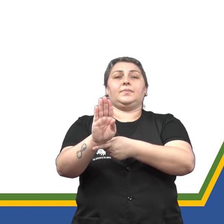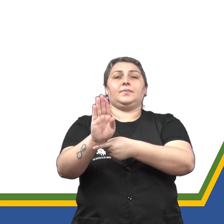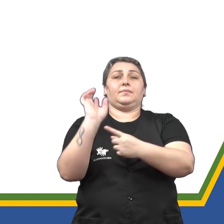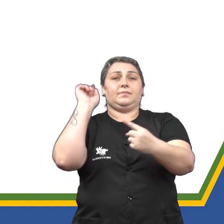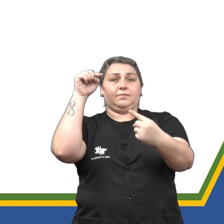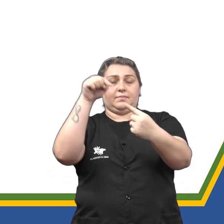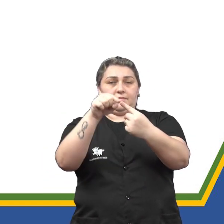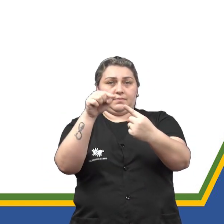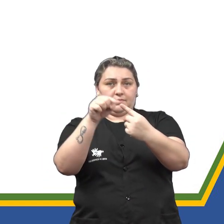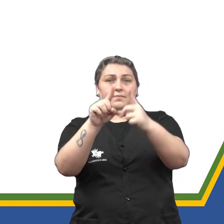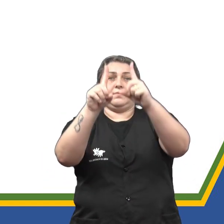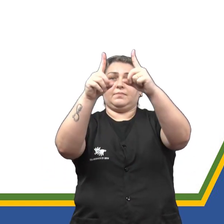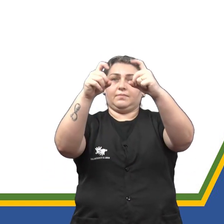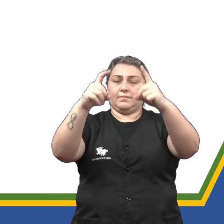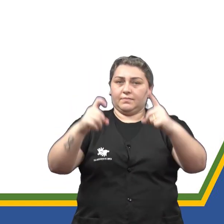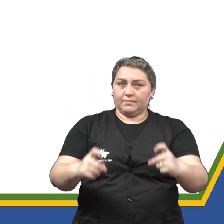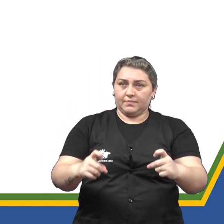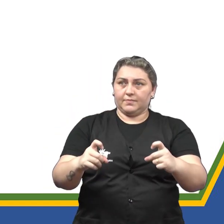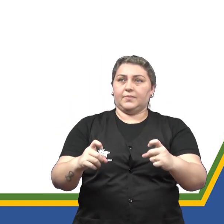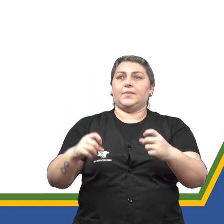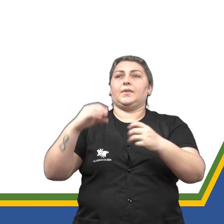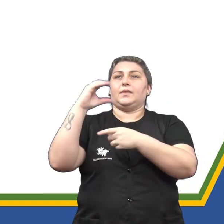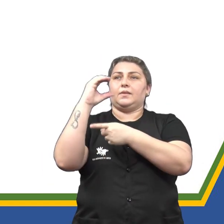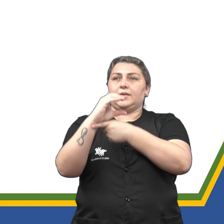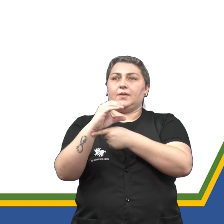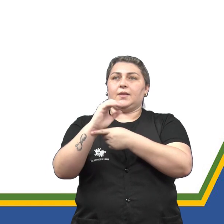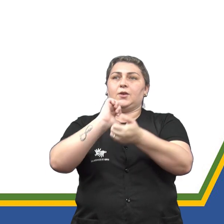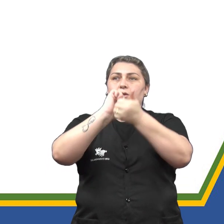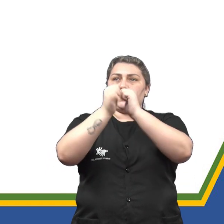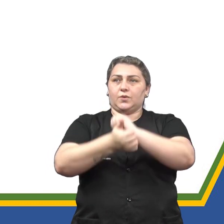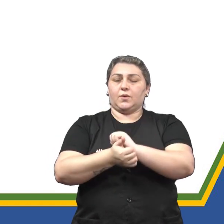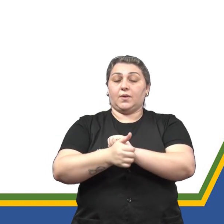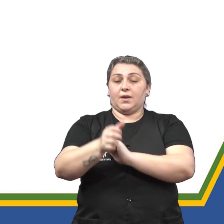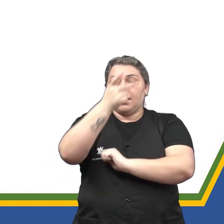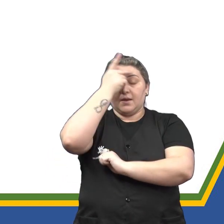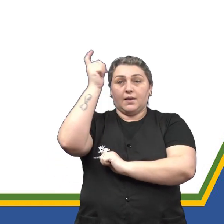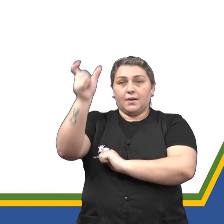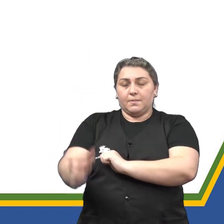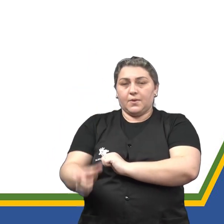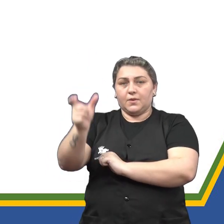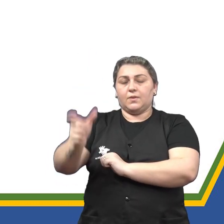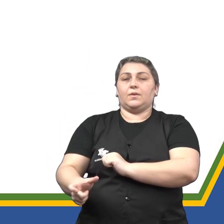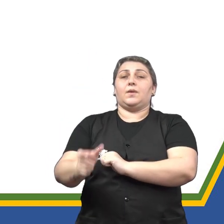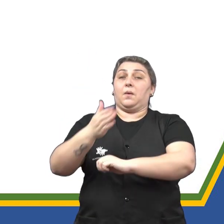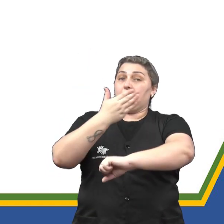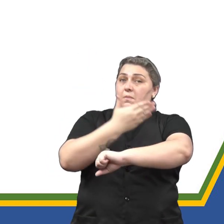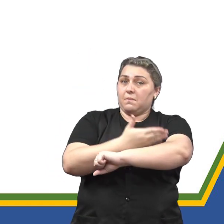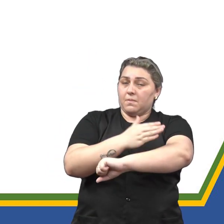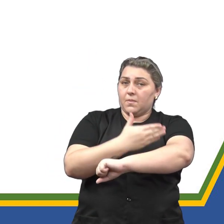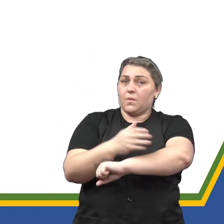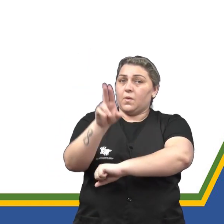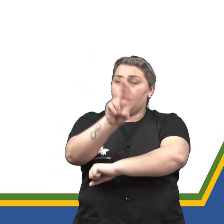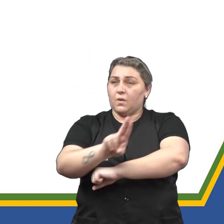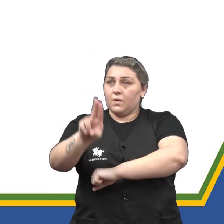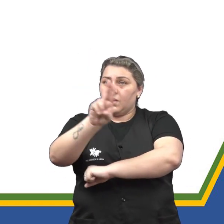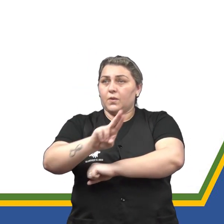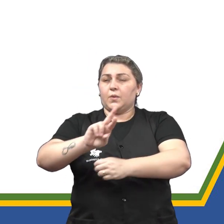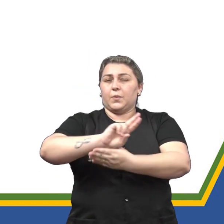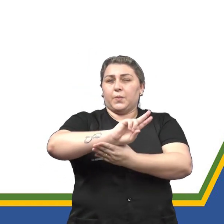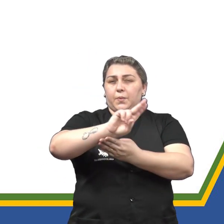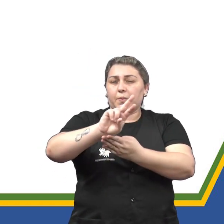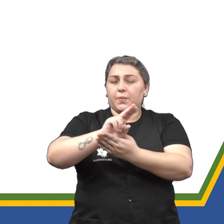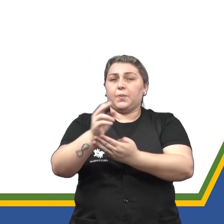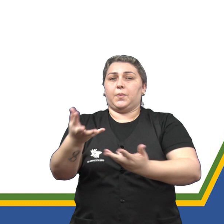finalidade específica. Ou C, são jogos em que os jogadores atuam colocando em prática uma série de